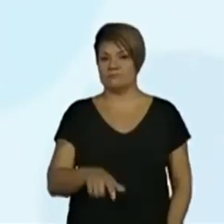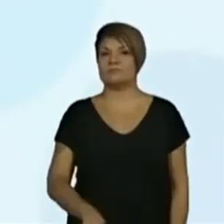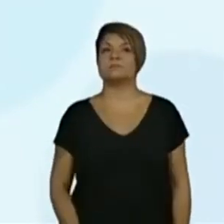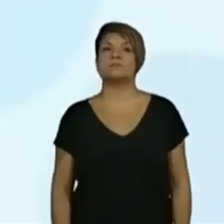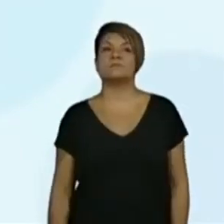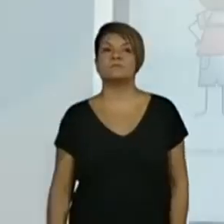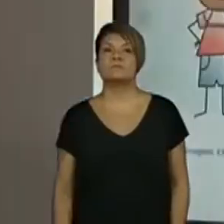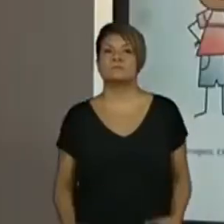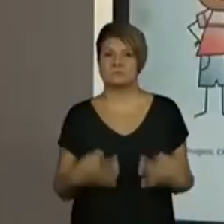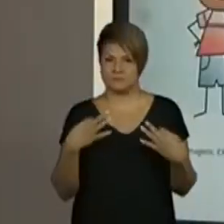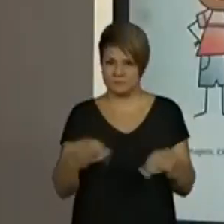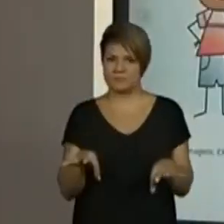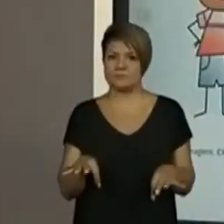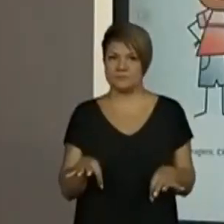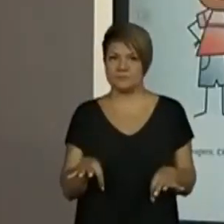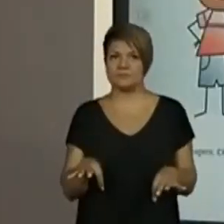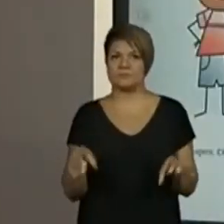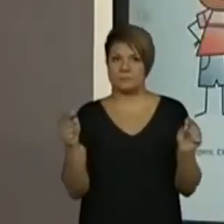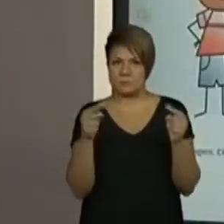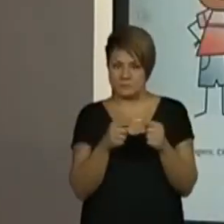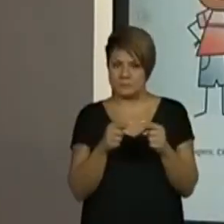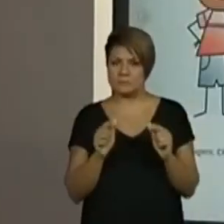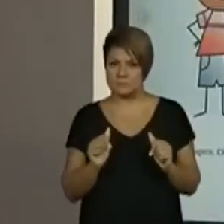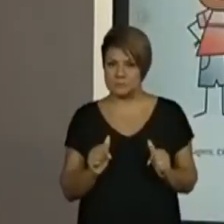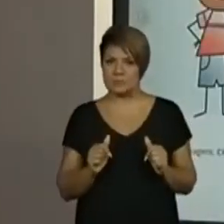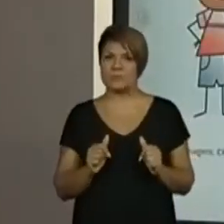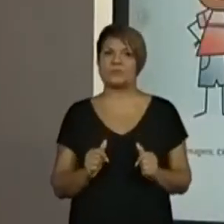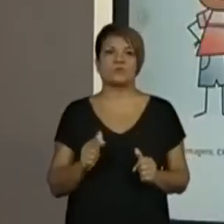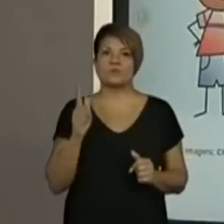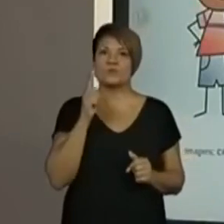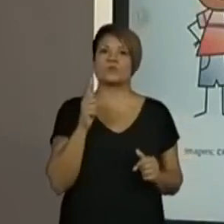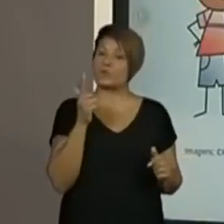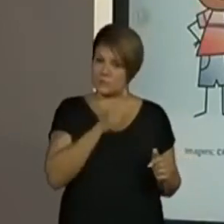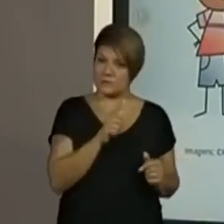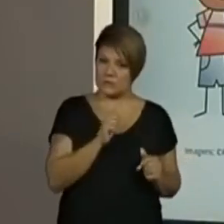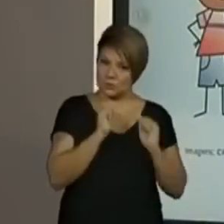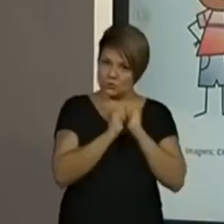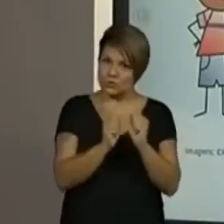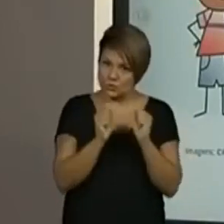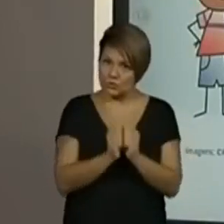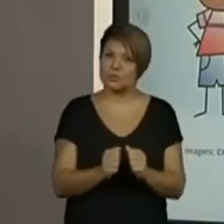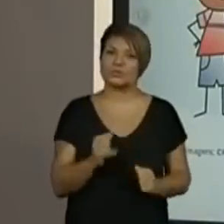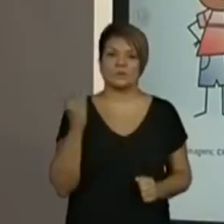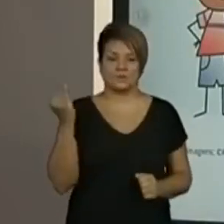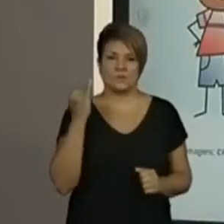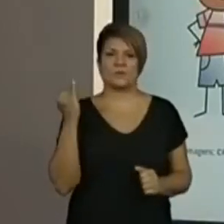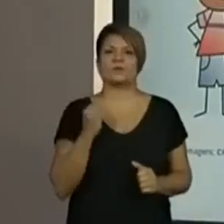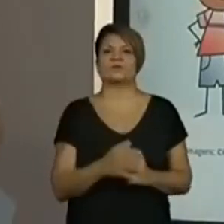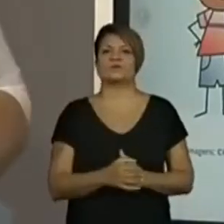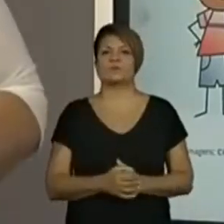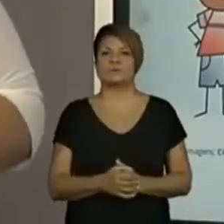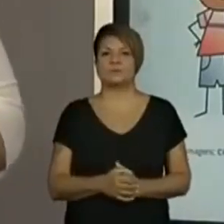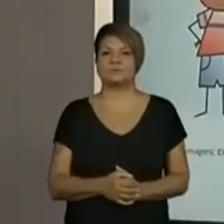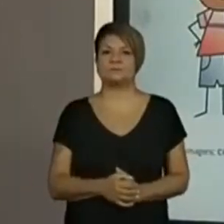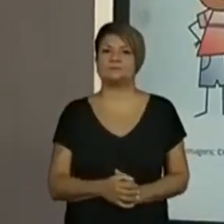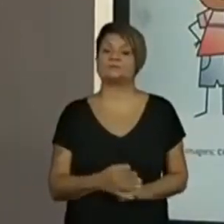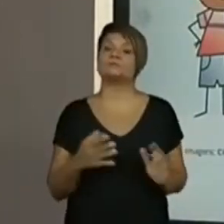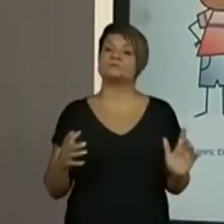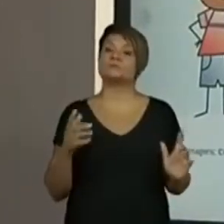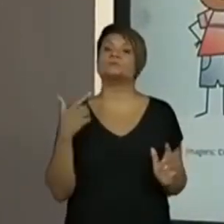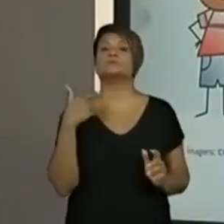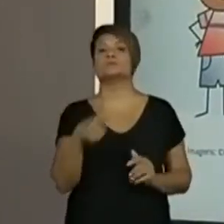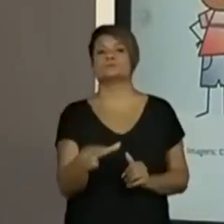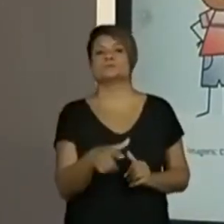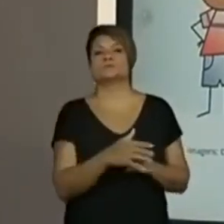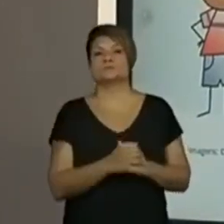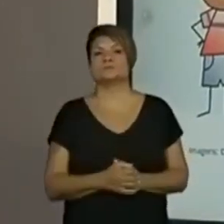Conferiu? Deu esse tempinho? Quem não conferiu, conseguiu fazer junto? Faça. É importante. Para a gente passar para a próxima